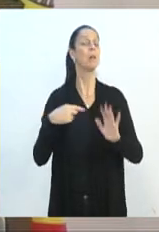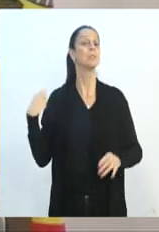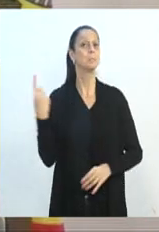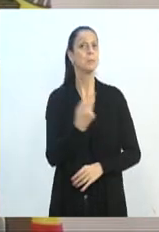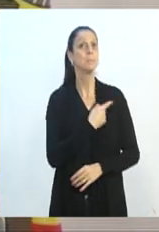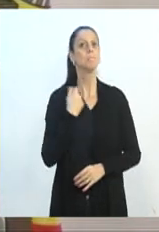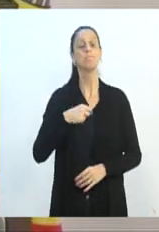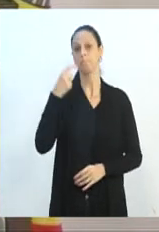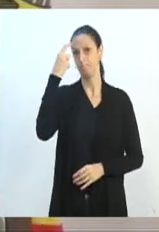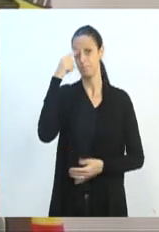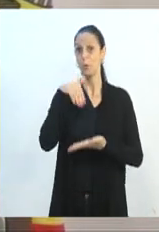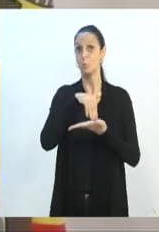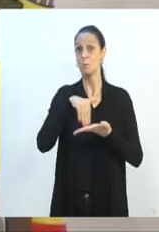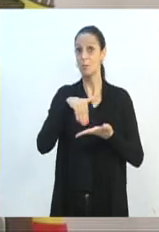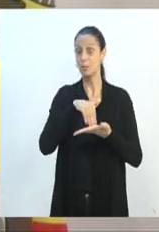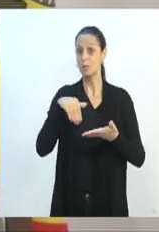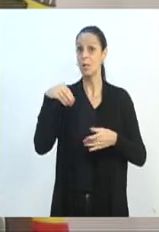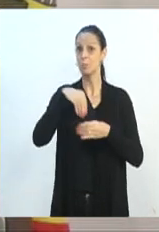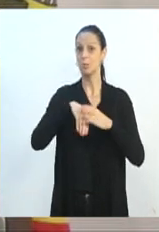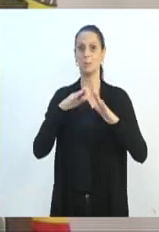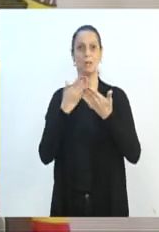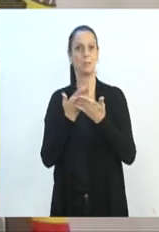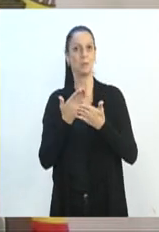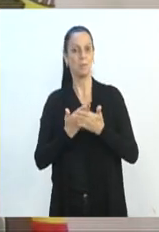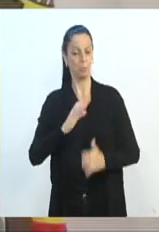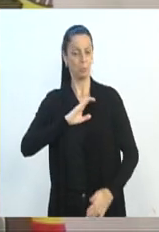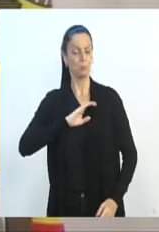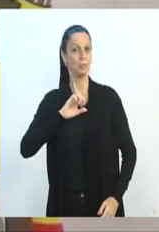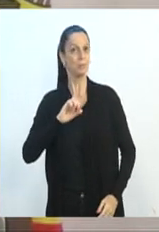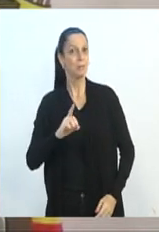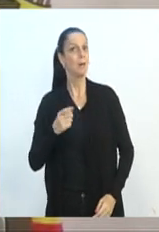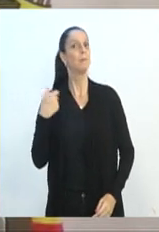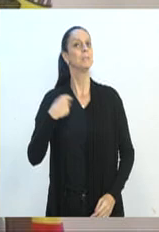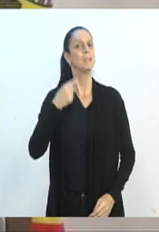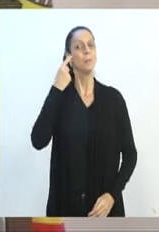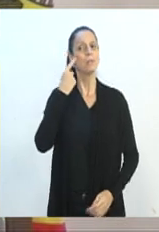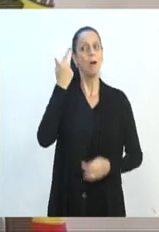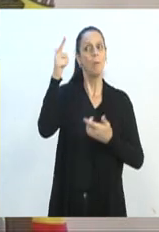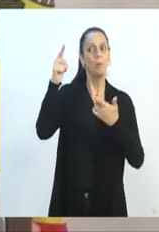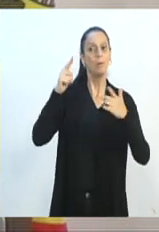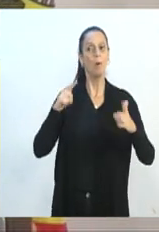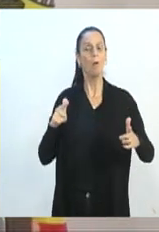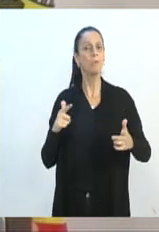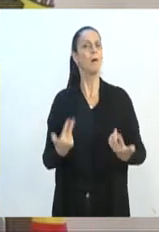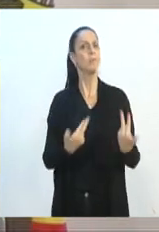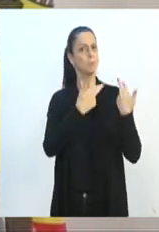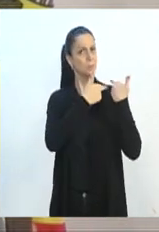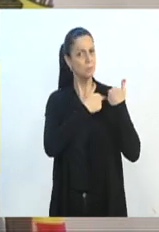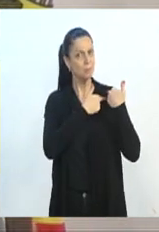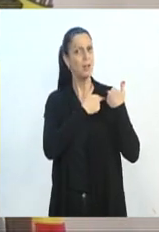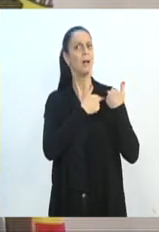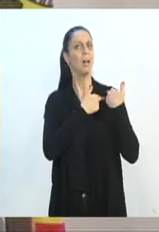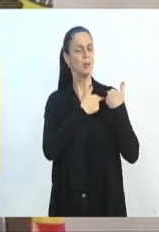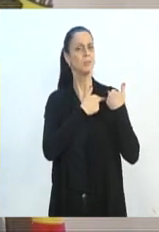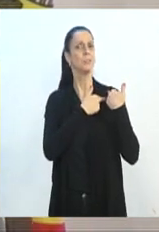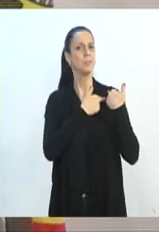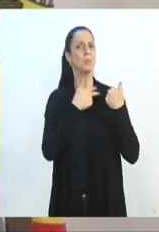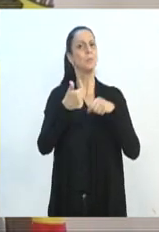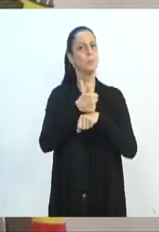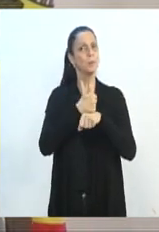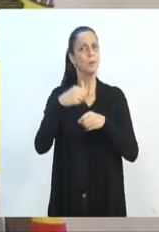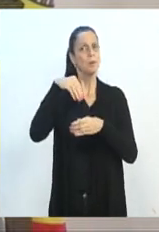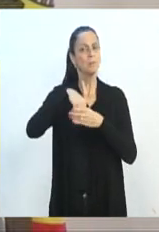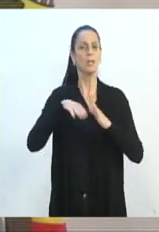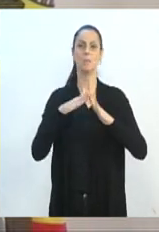secretário escolar, tem que pensar no coordenador escolar, nós temos que pensar em outras funções, nos servidores que lá estão fazendo a limpeza, a manutenção, nós